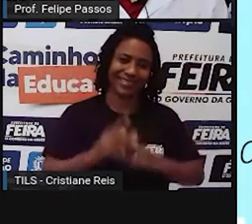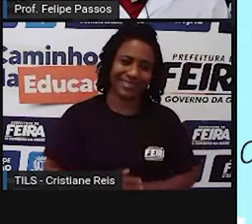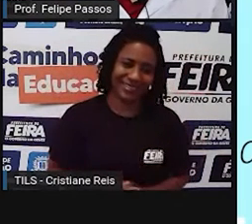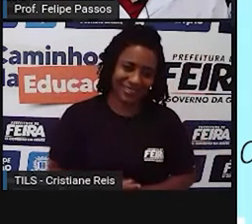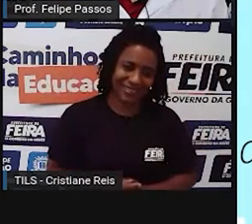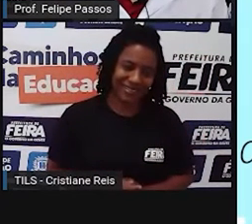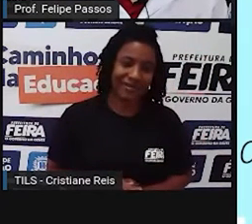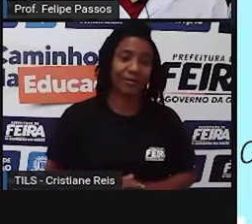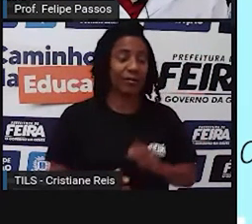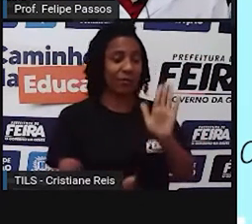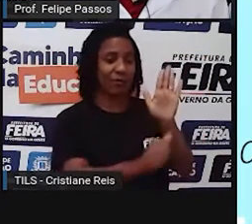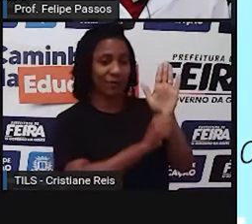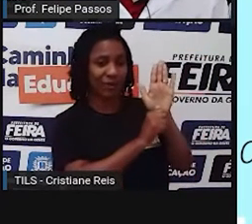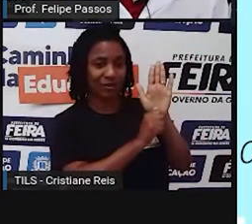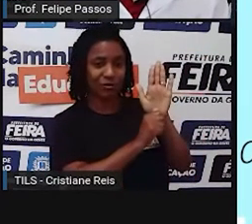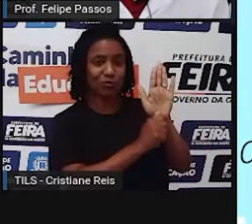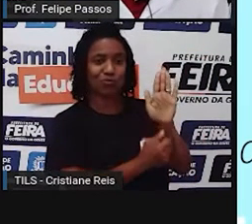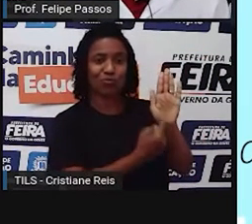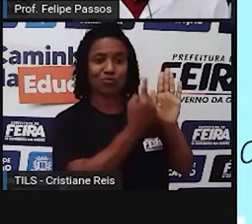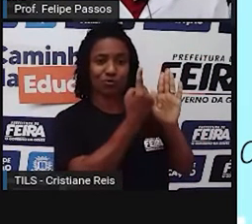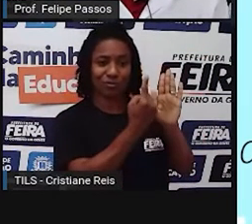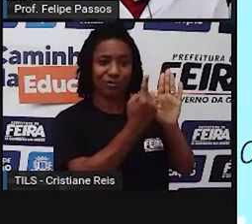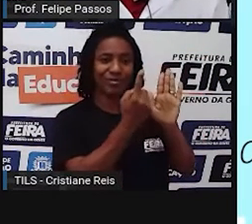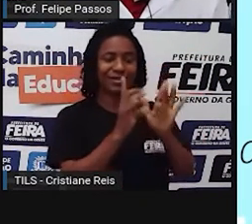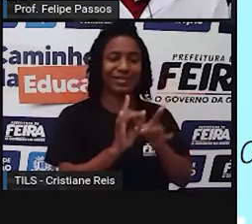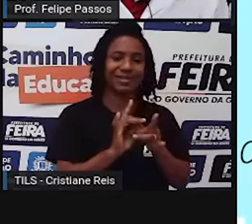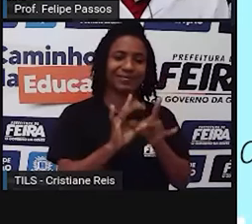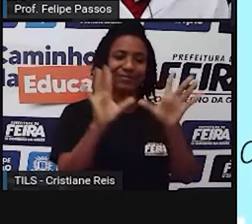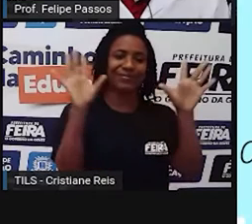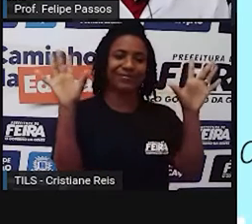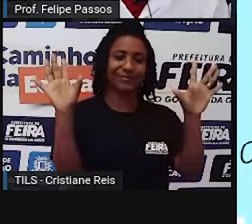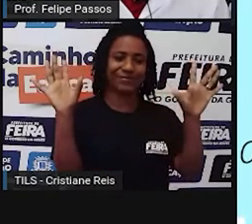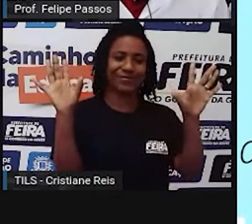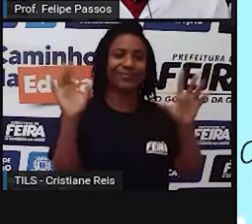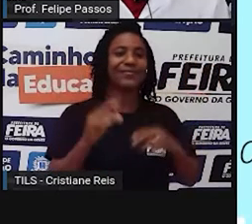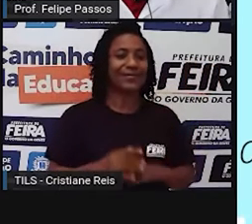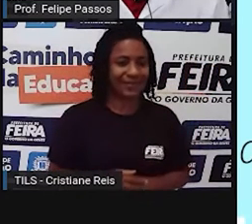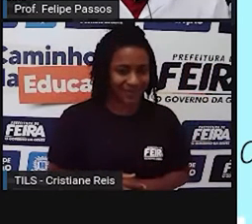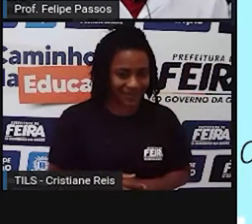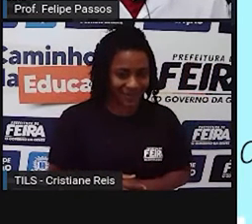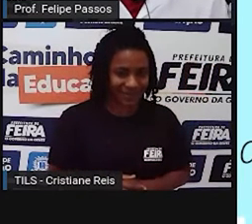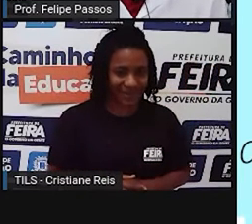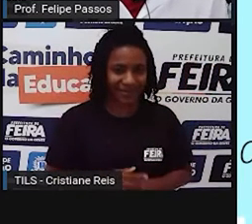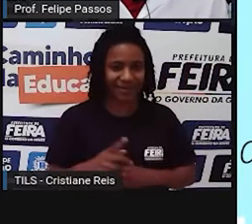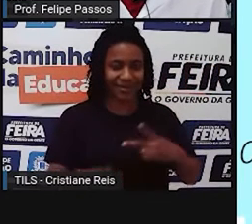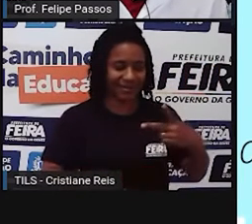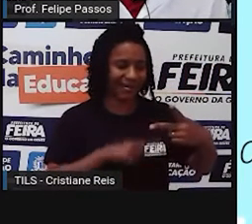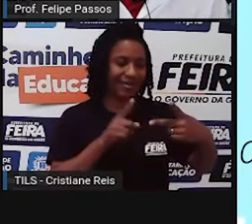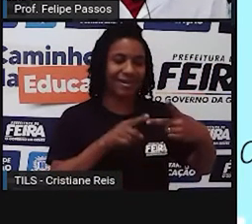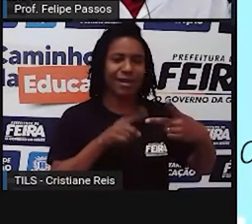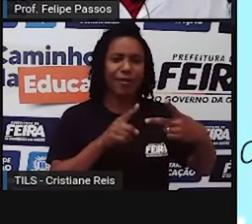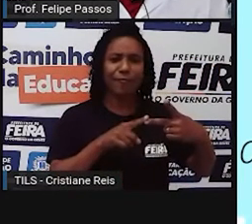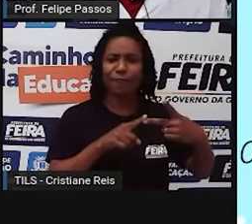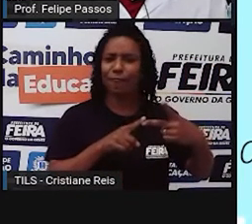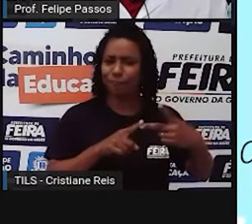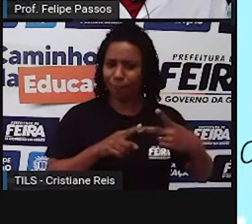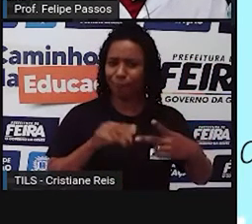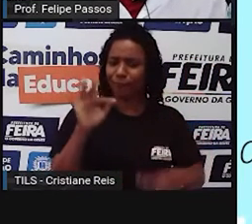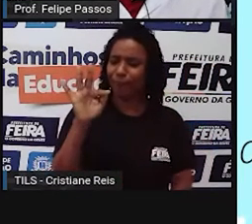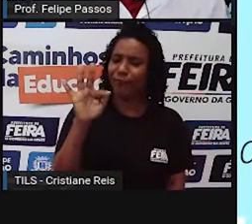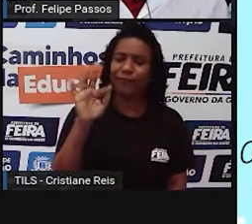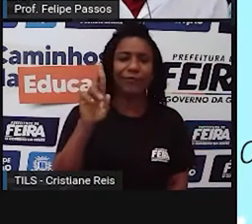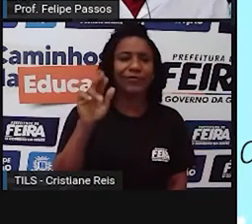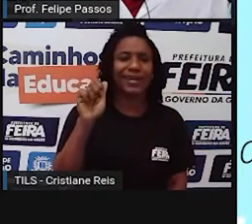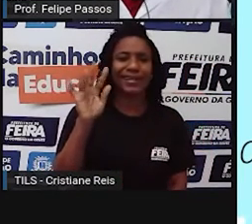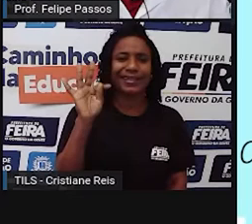fala dessa questão de liberdade. e fraternidade é uma relação de irmandade, é uma relação entre irmãos.